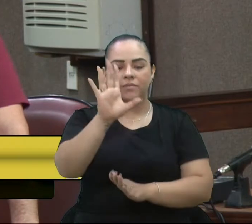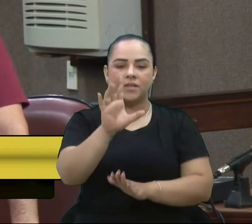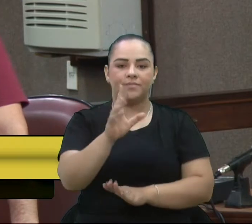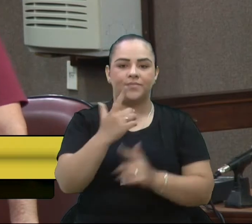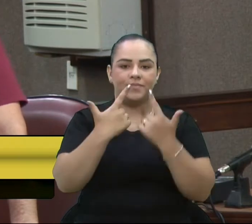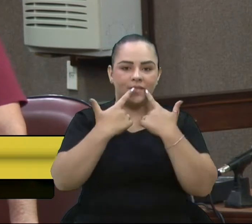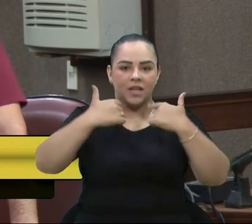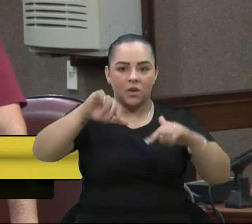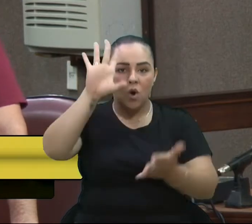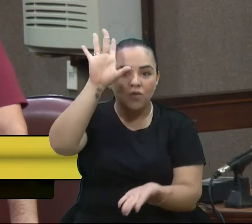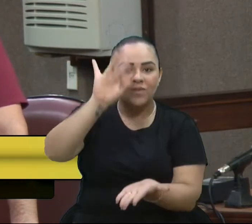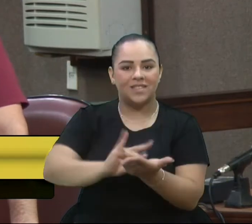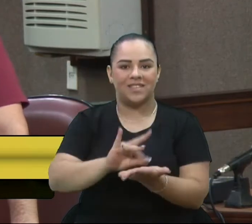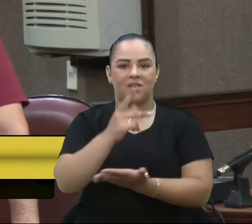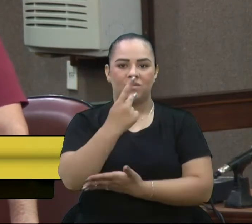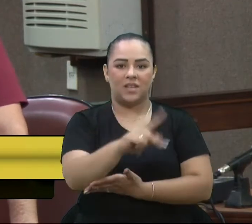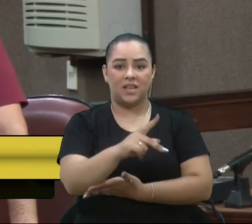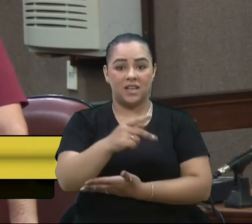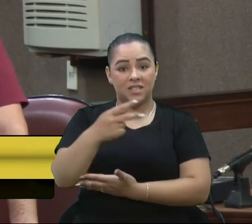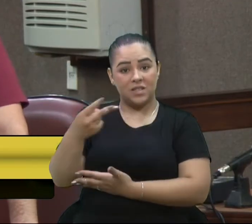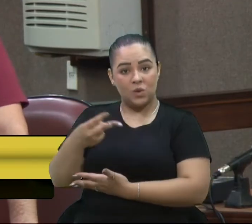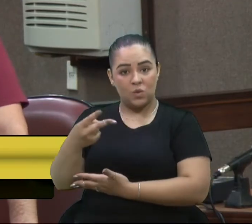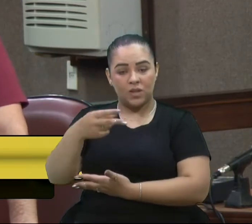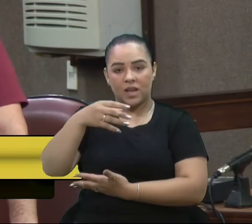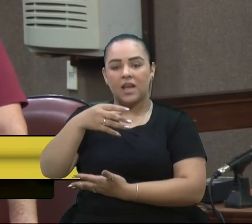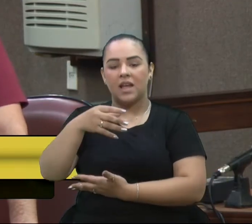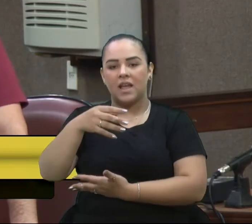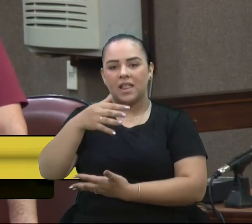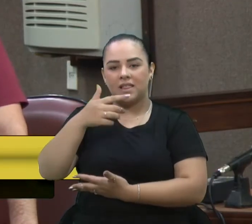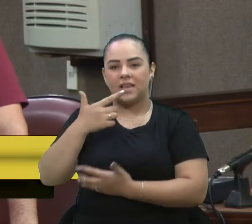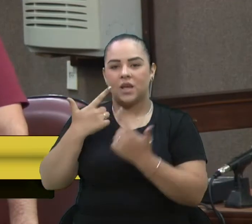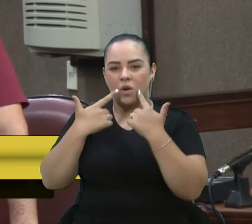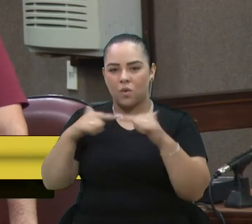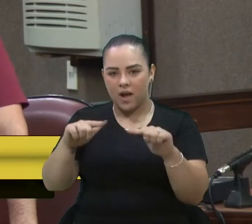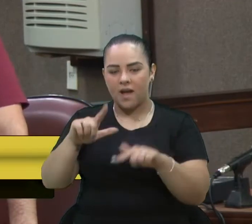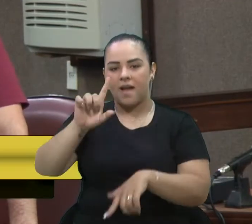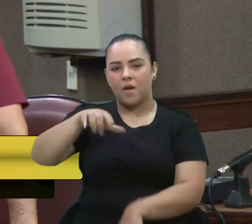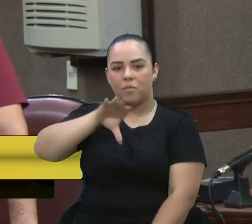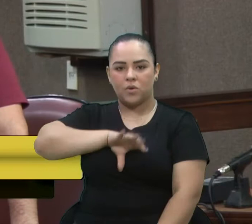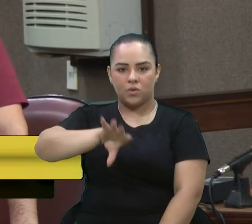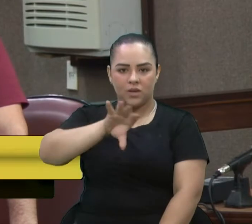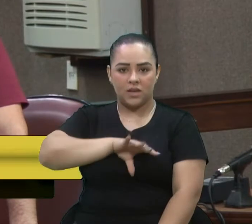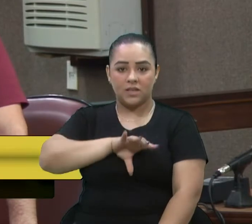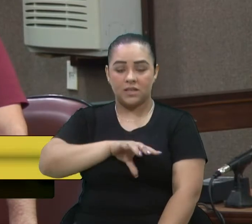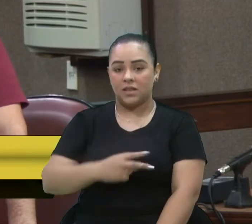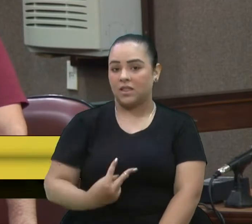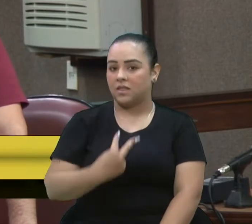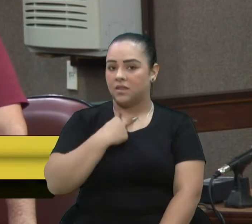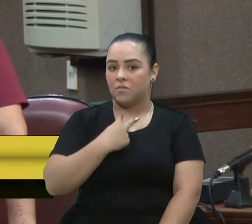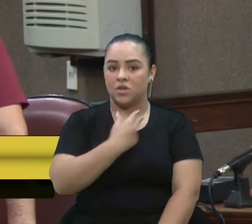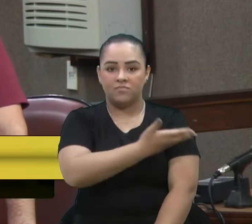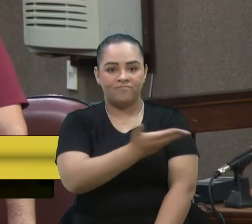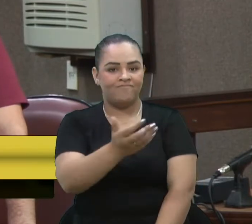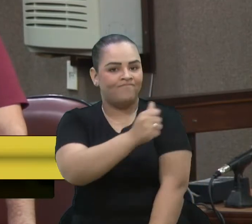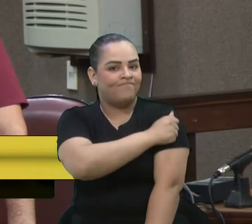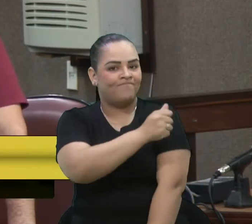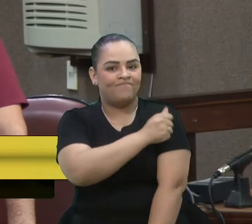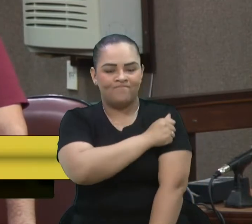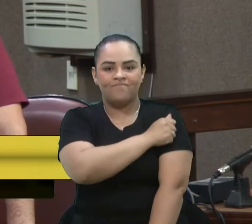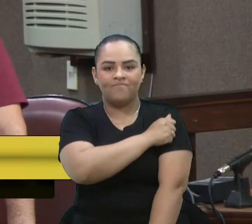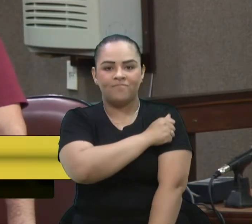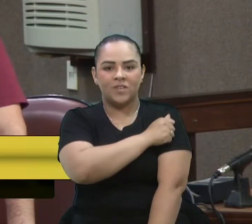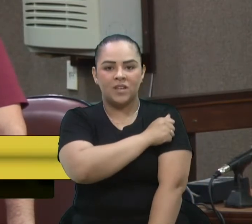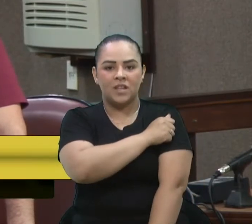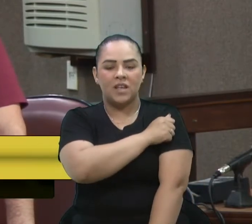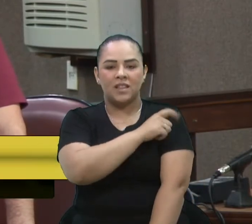é a língua portuguesa, e eles não podem, esses alunos, serem excluídos desse direito,